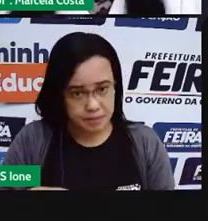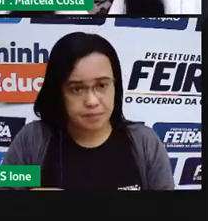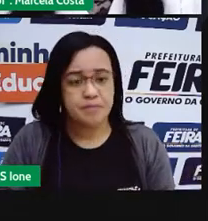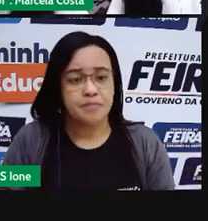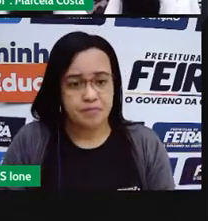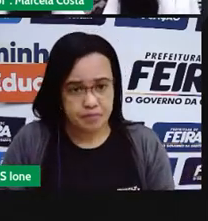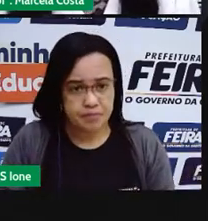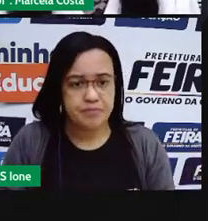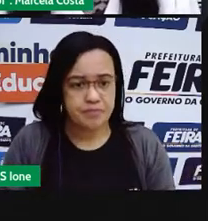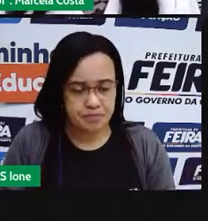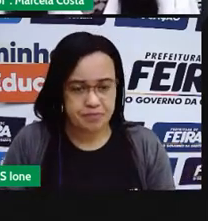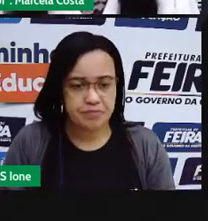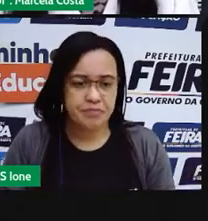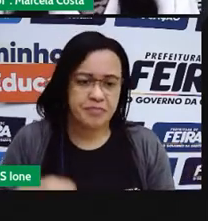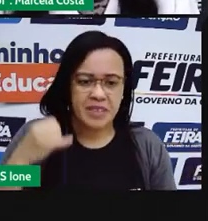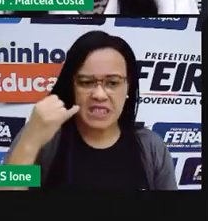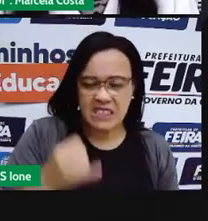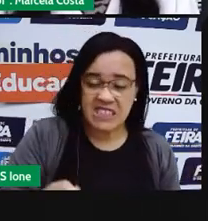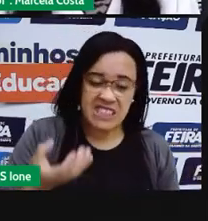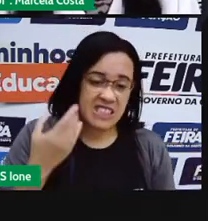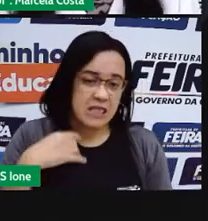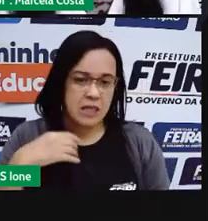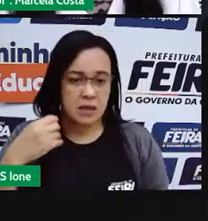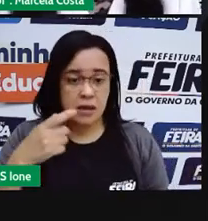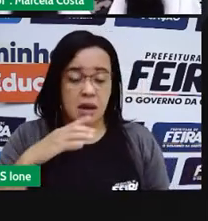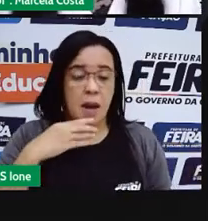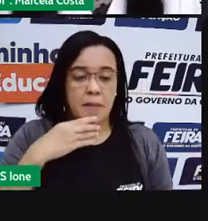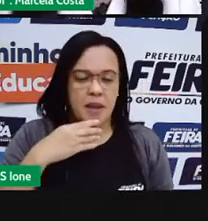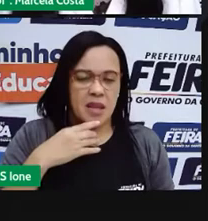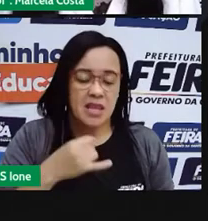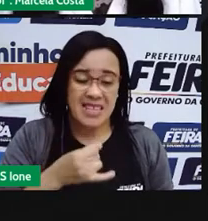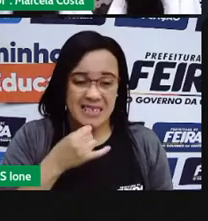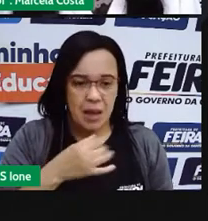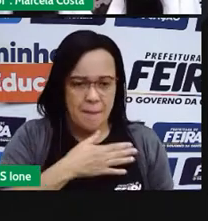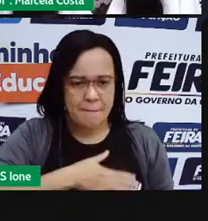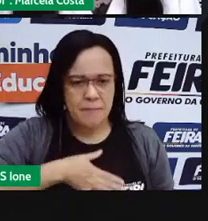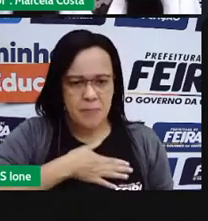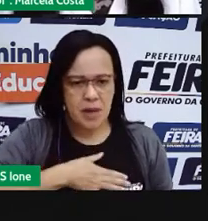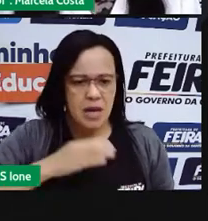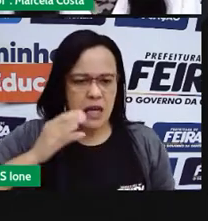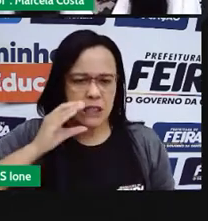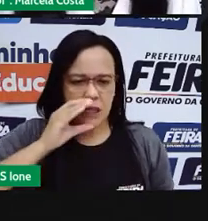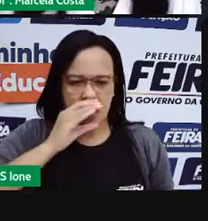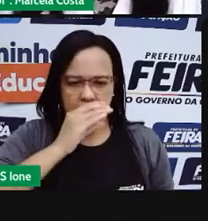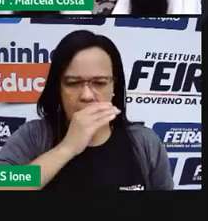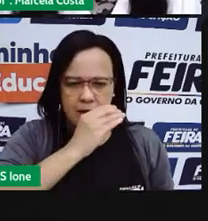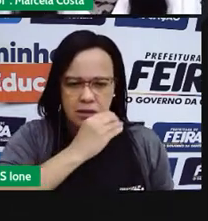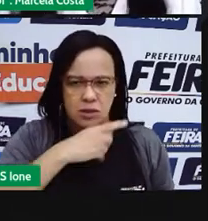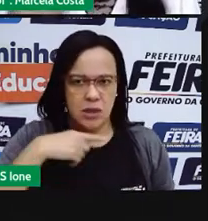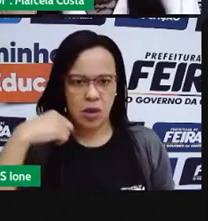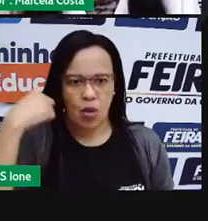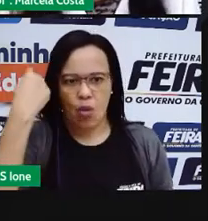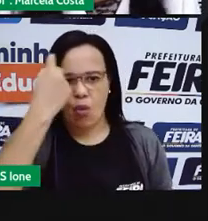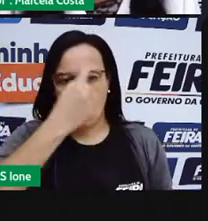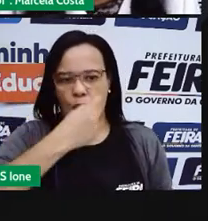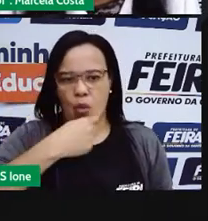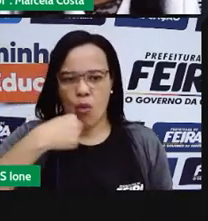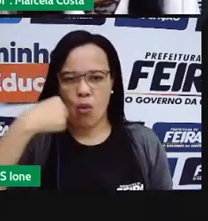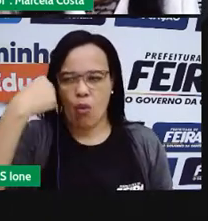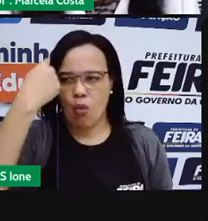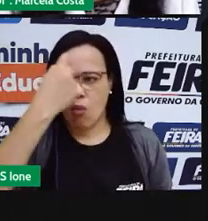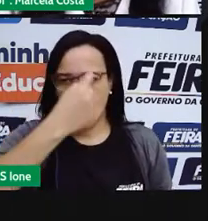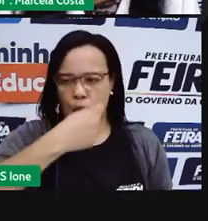você continuar por uma banho quente também, quando você diminui o tempo, você também